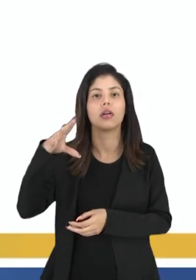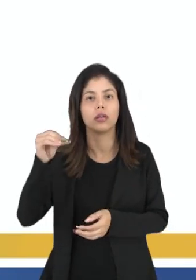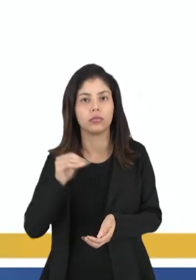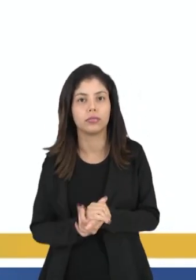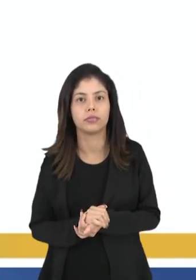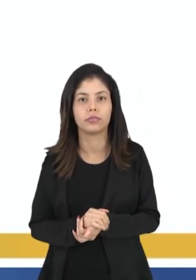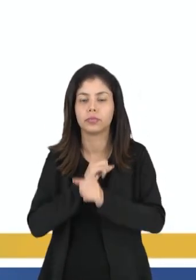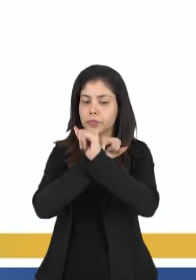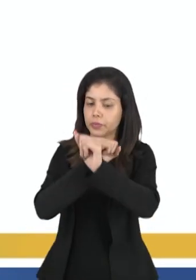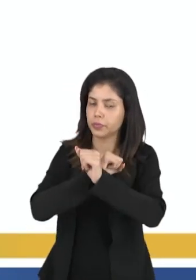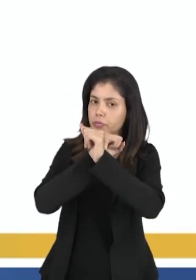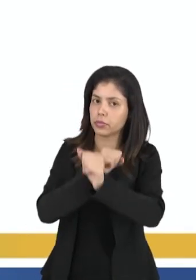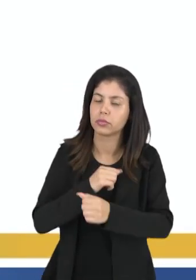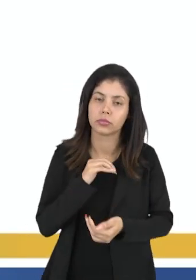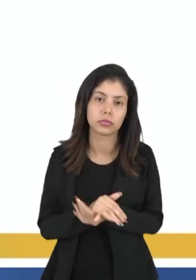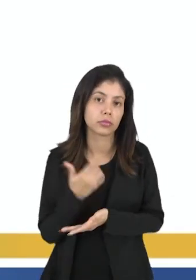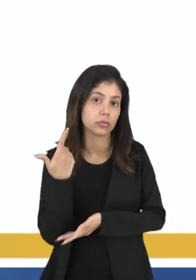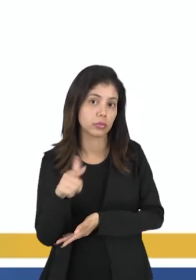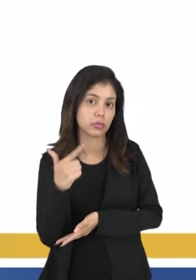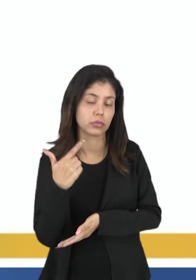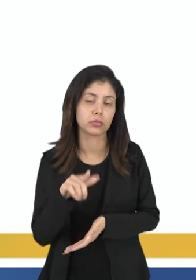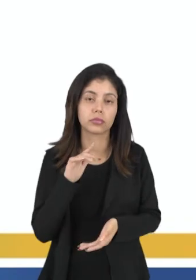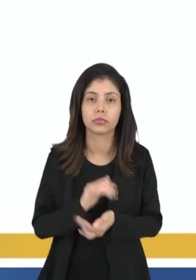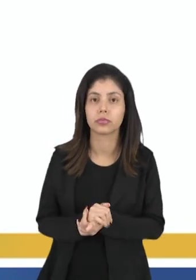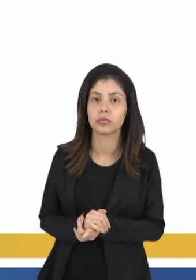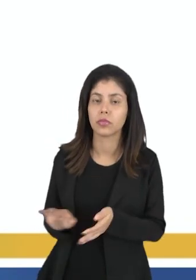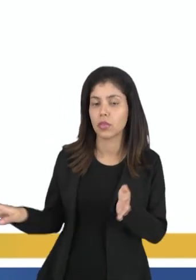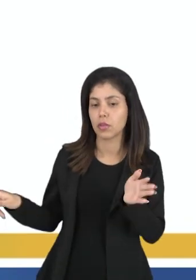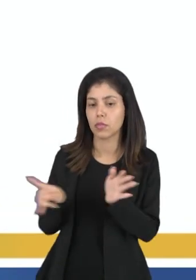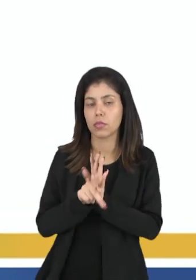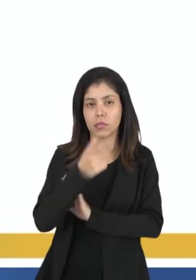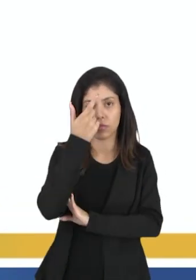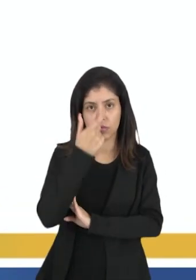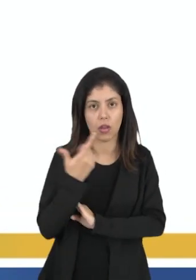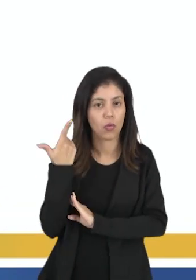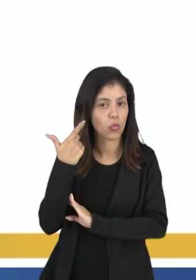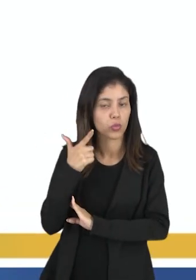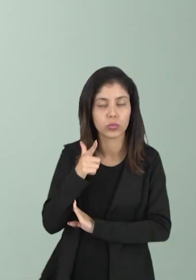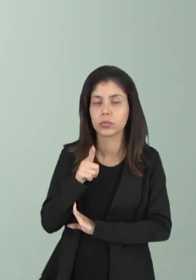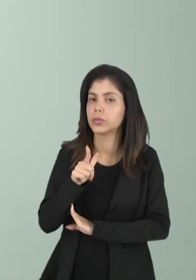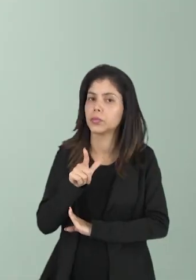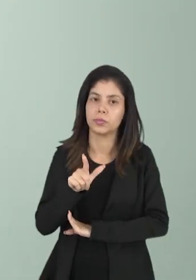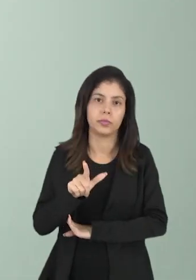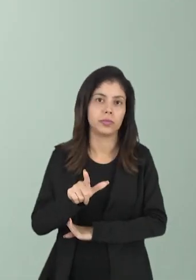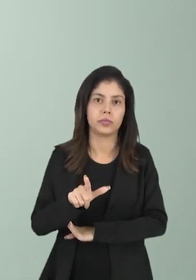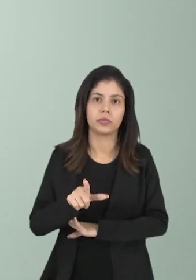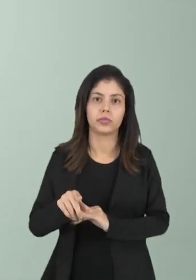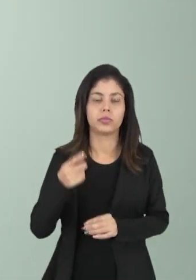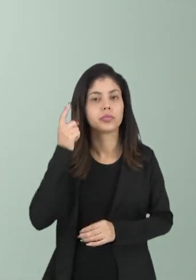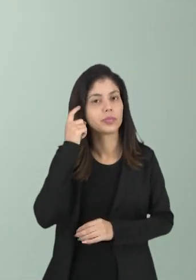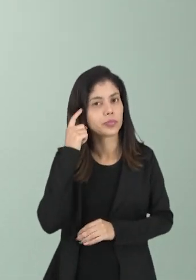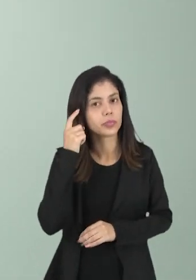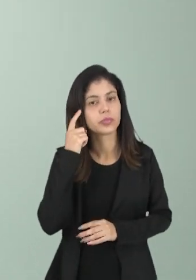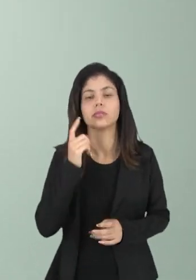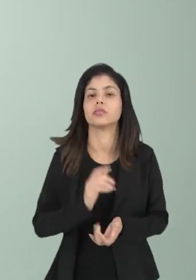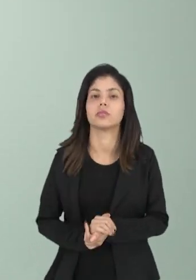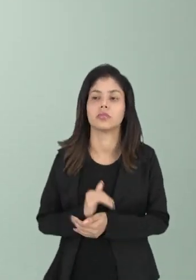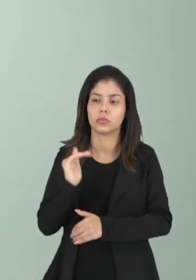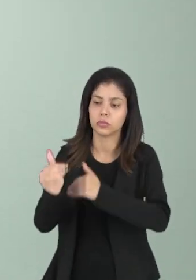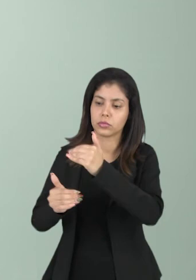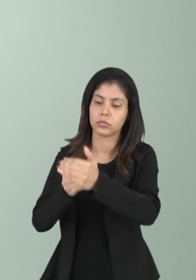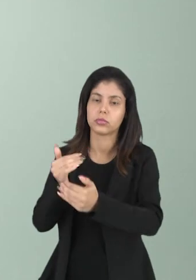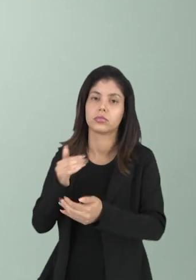quê? É o escravo que não tem a sua autonomia, que não consegue ter uma racionalidade e um